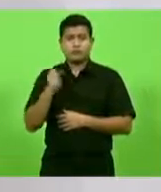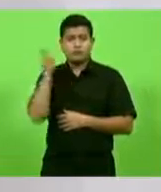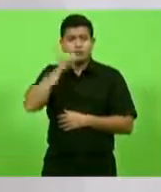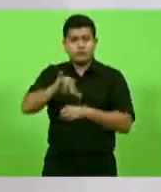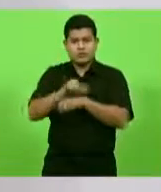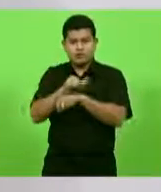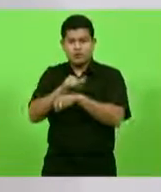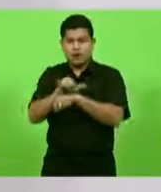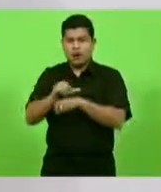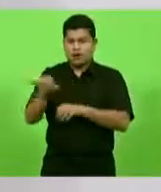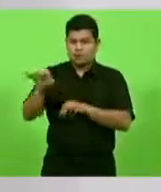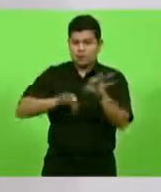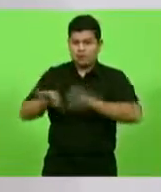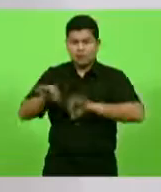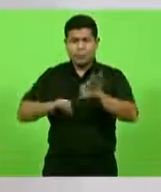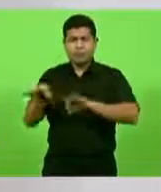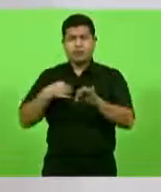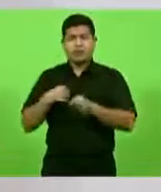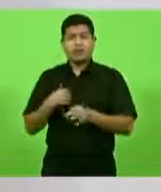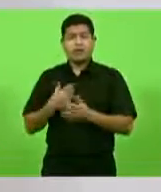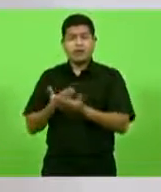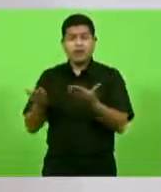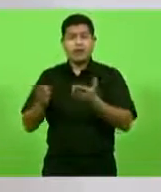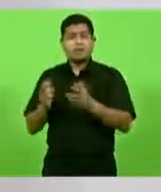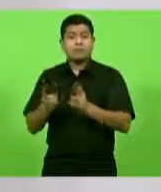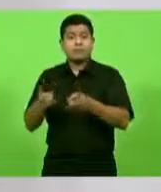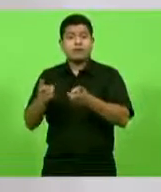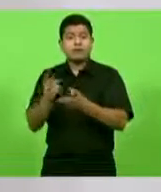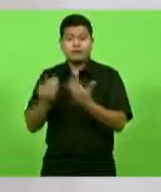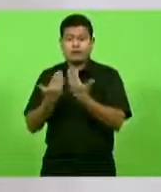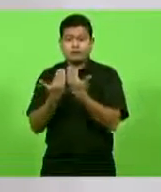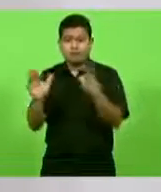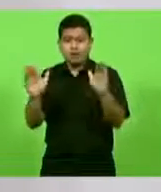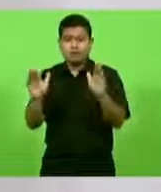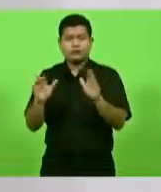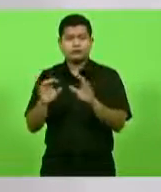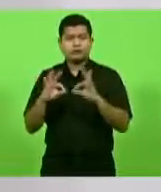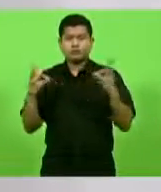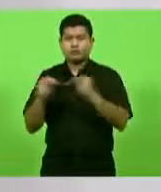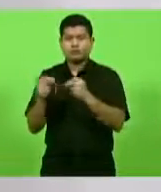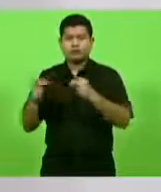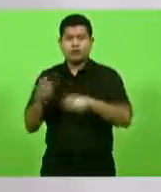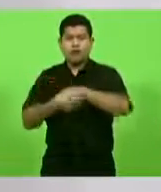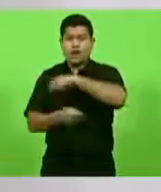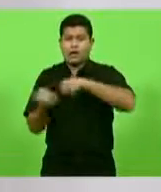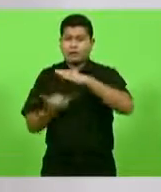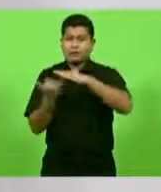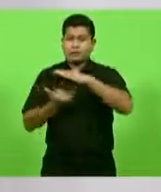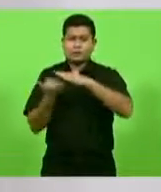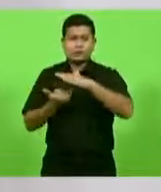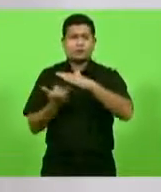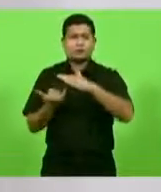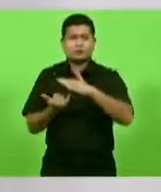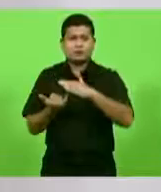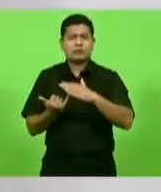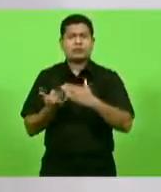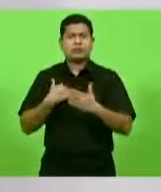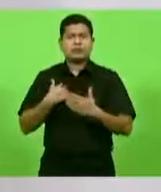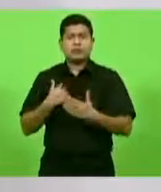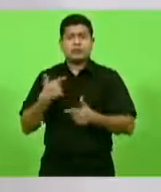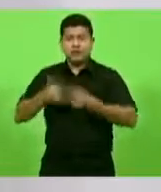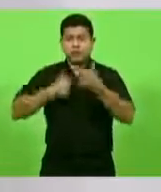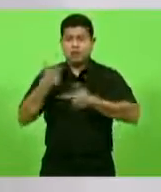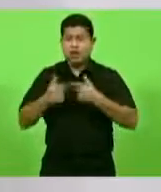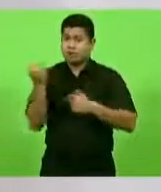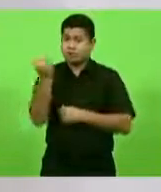deixou todos os serviços essenciais, agroindústria, tudo trabalhando, nesse meio tempo, fez